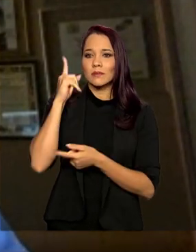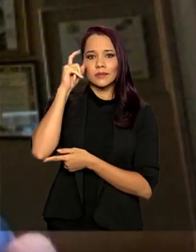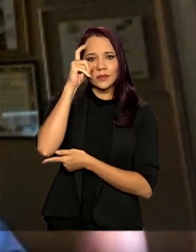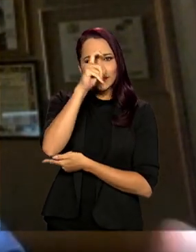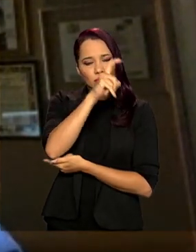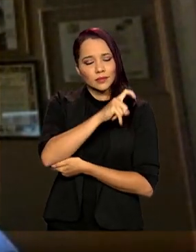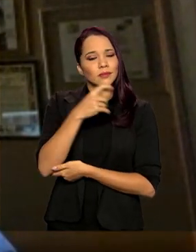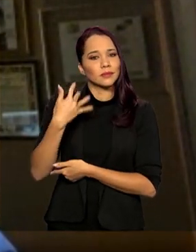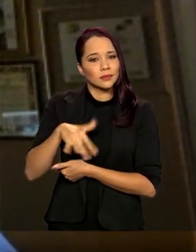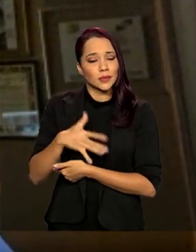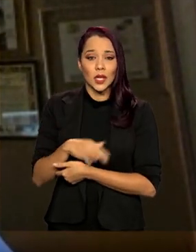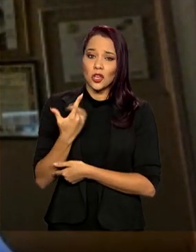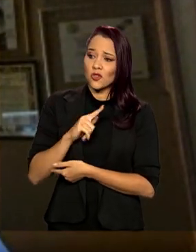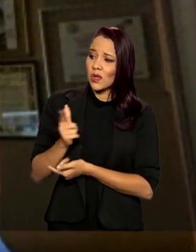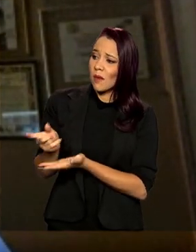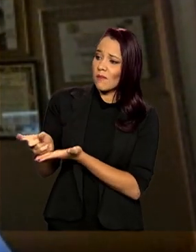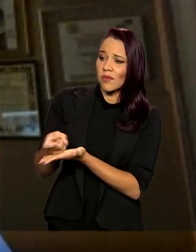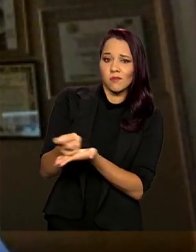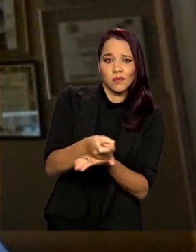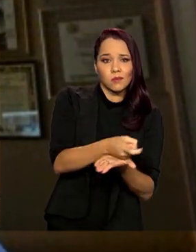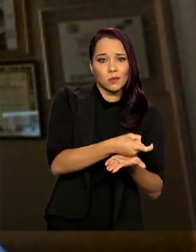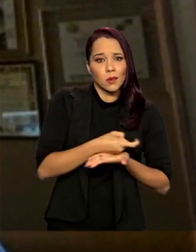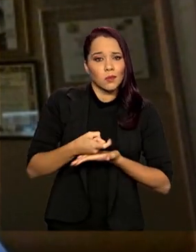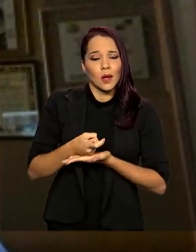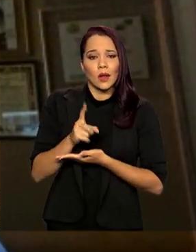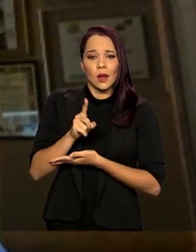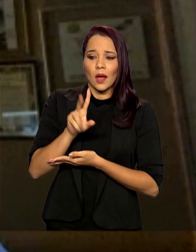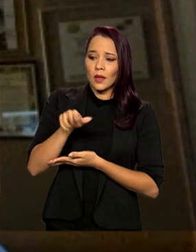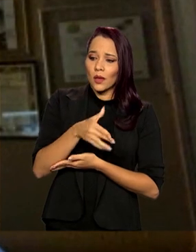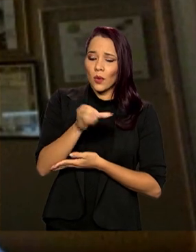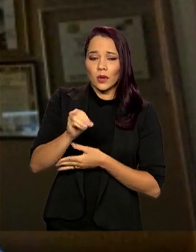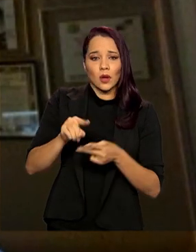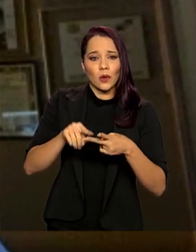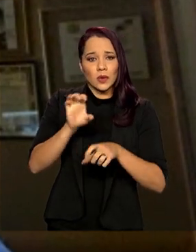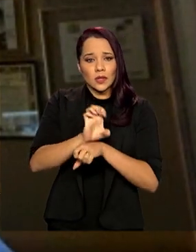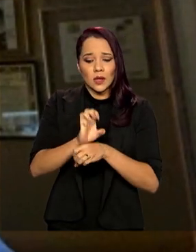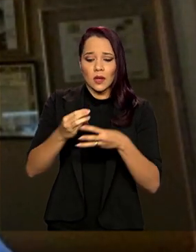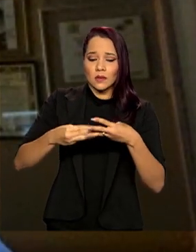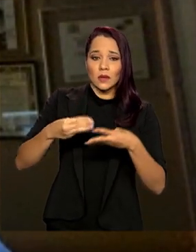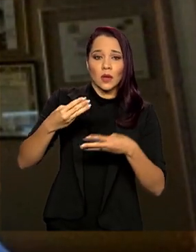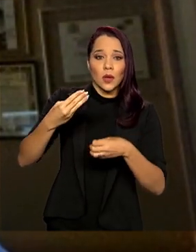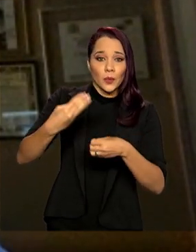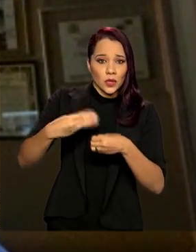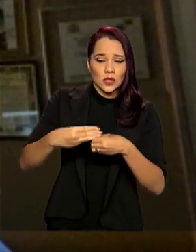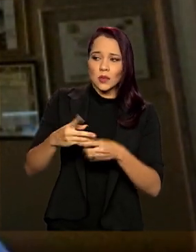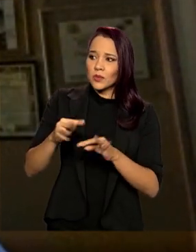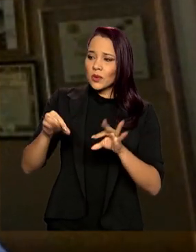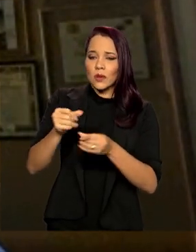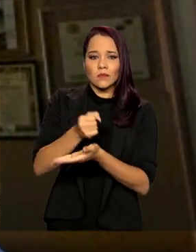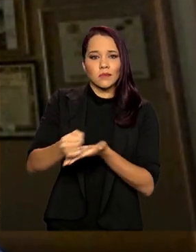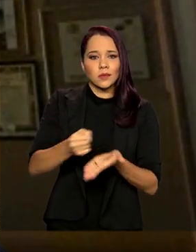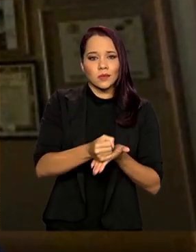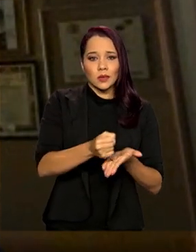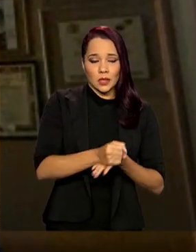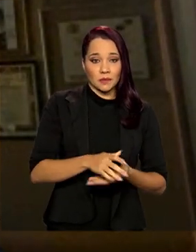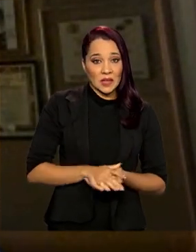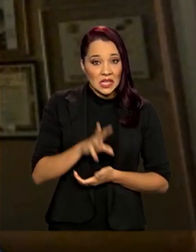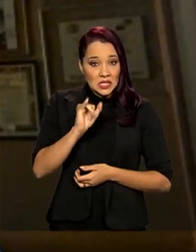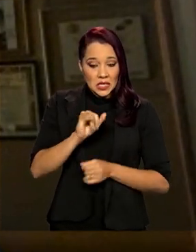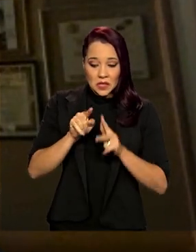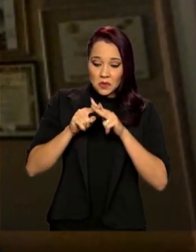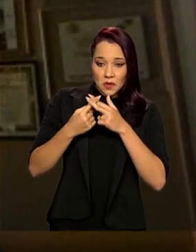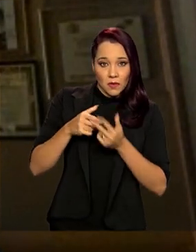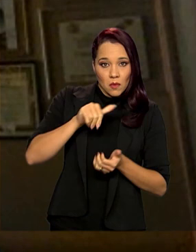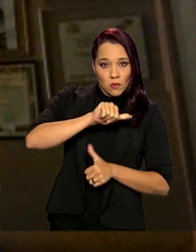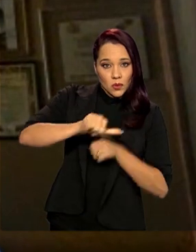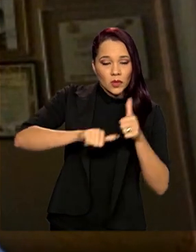e não tem arrecadação suficiente na União, Estados e Municípios. Todos perderam, continuam perdendo. Se não consertar o sistema